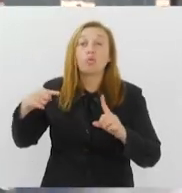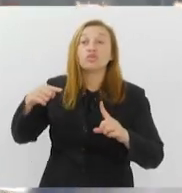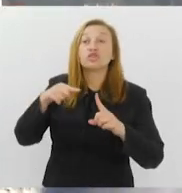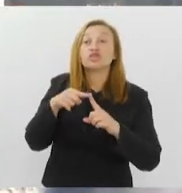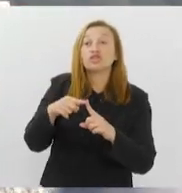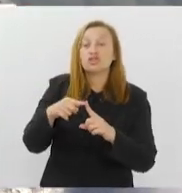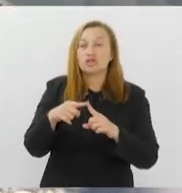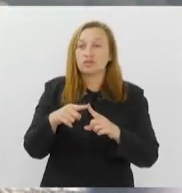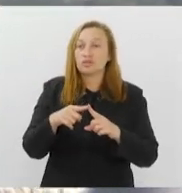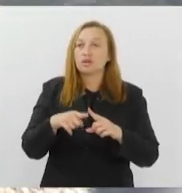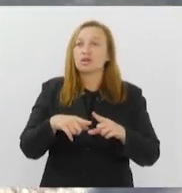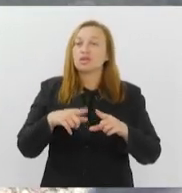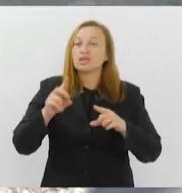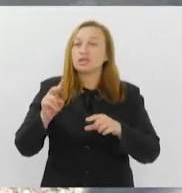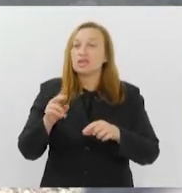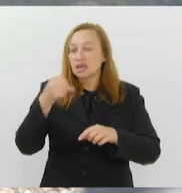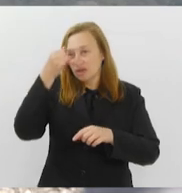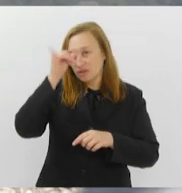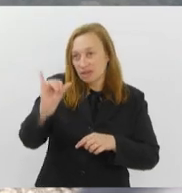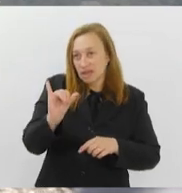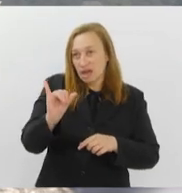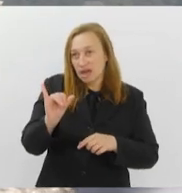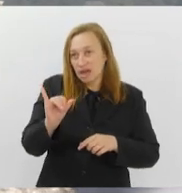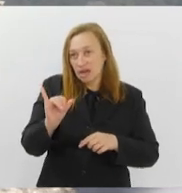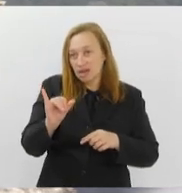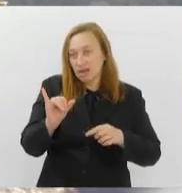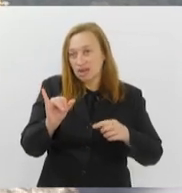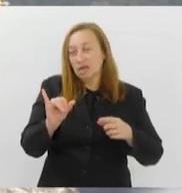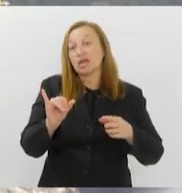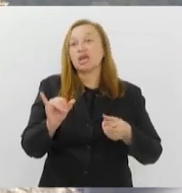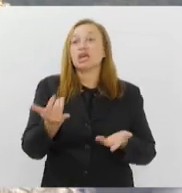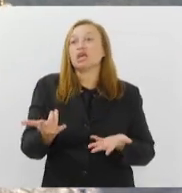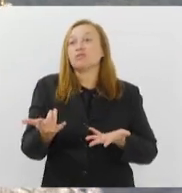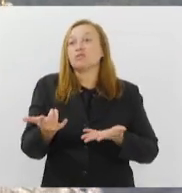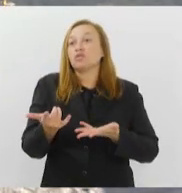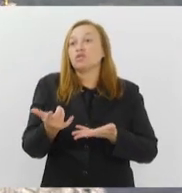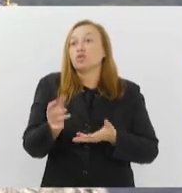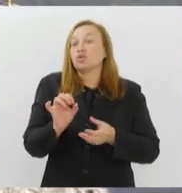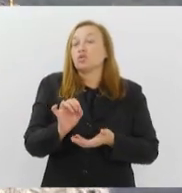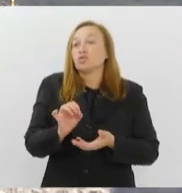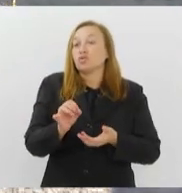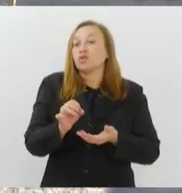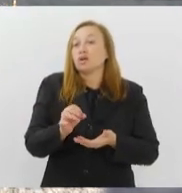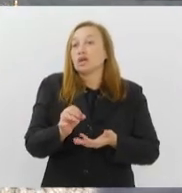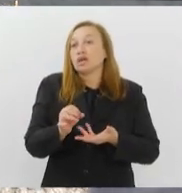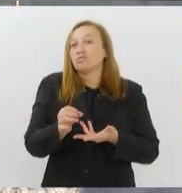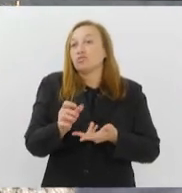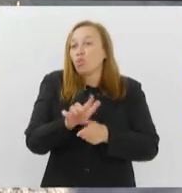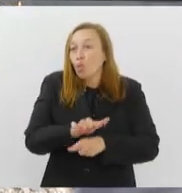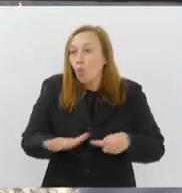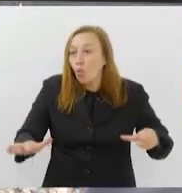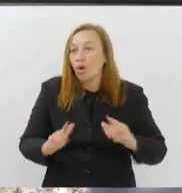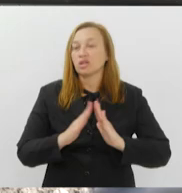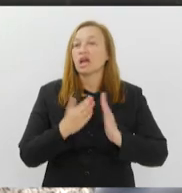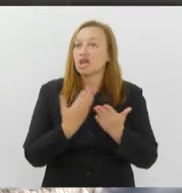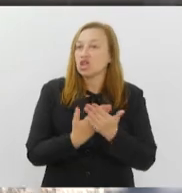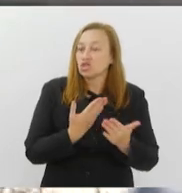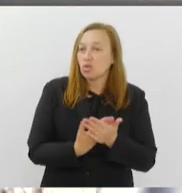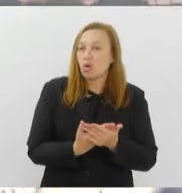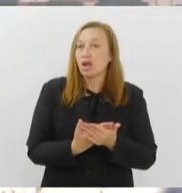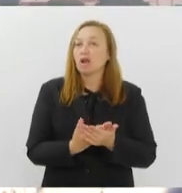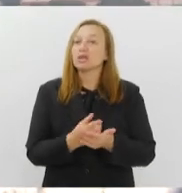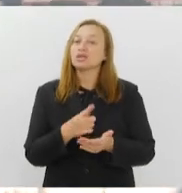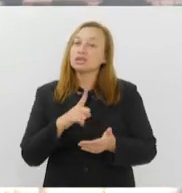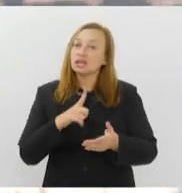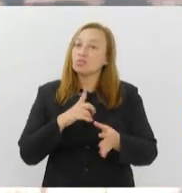atuar na prevenção e no enfrentamento da exclusão escolar nesses municípios. Para isso, a gente tem um trabalho, que é um